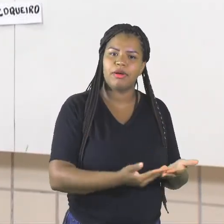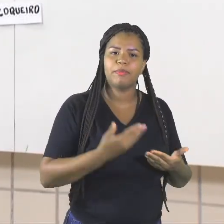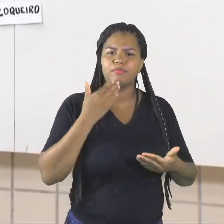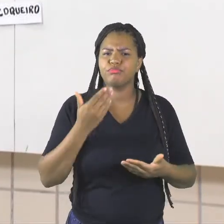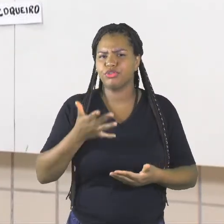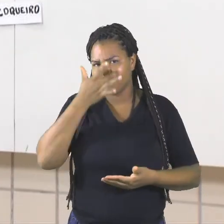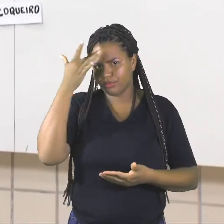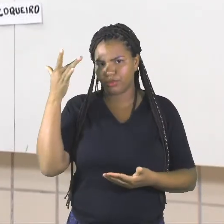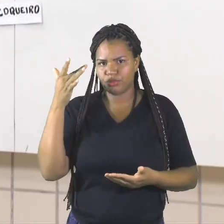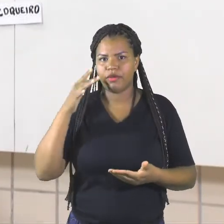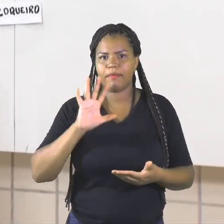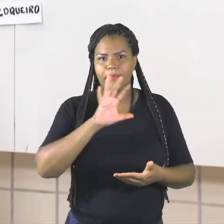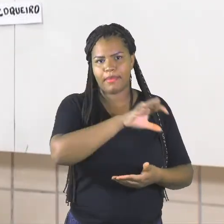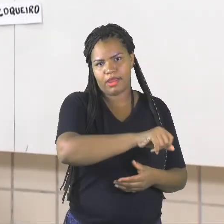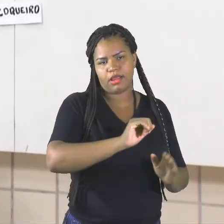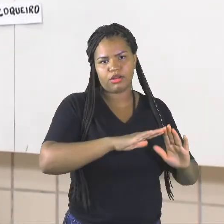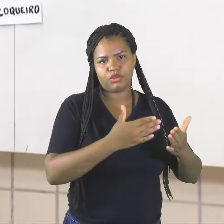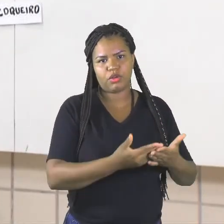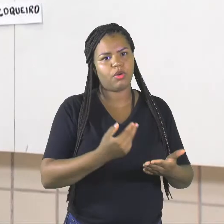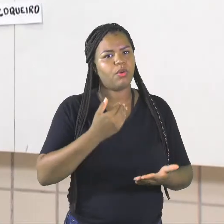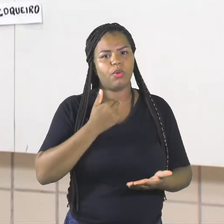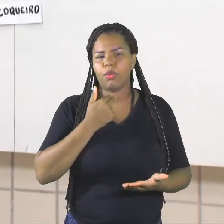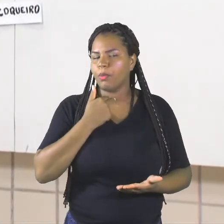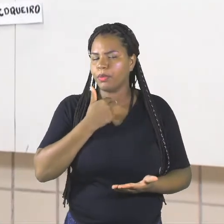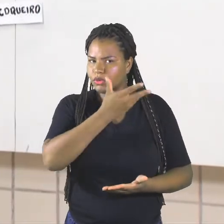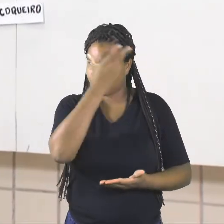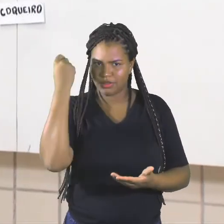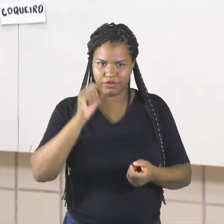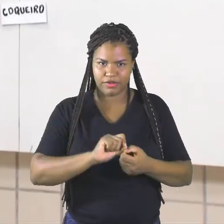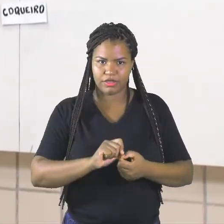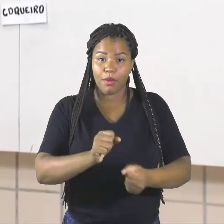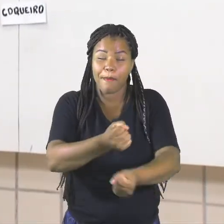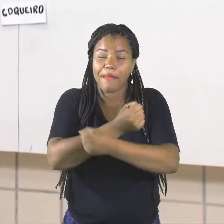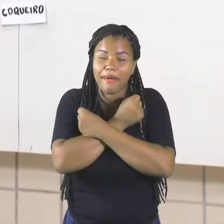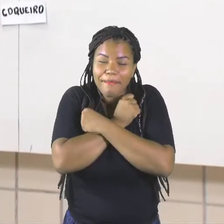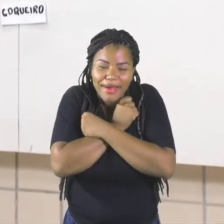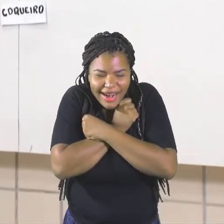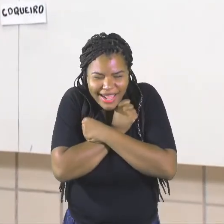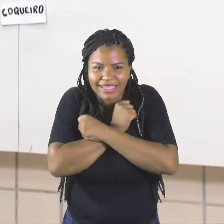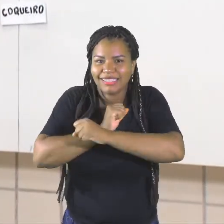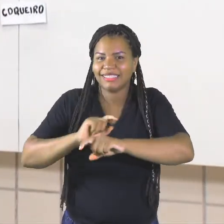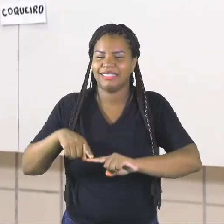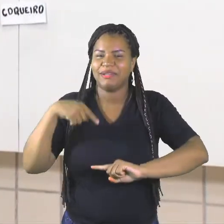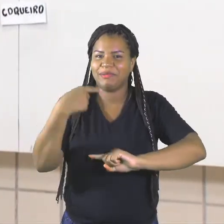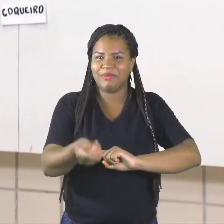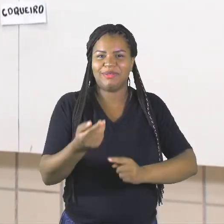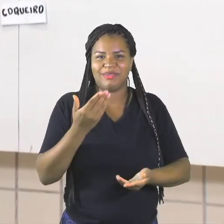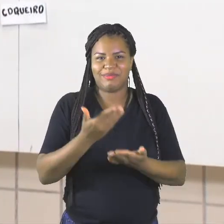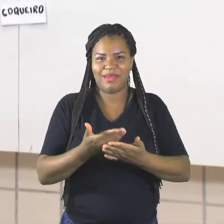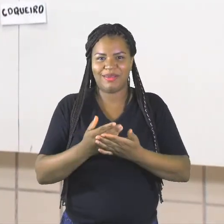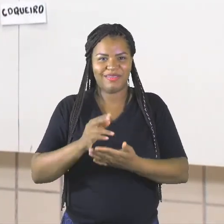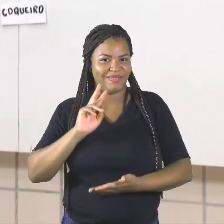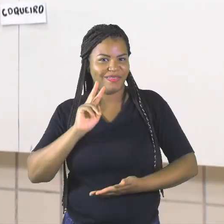escola. Mas não pode ficar sem fazer. Um grande abraço e eu te vejo na próxima aula.